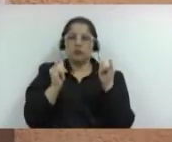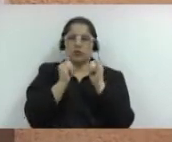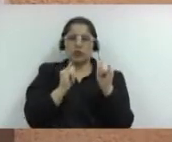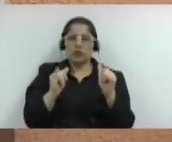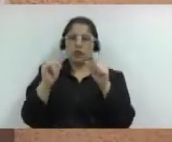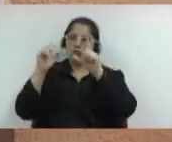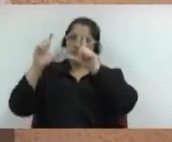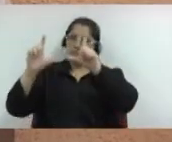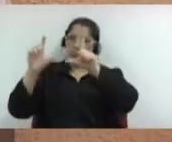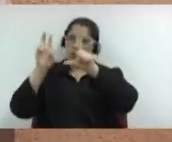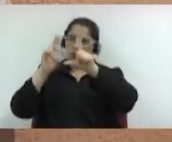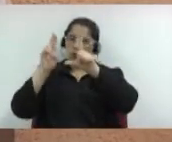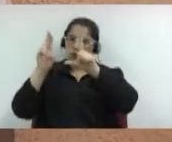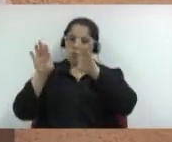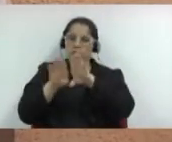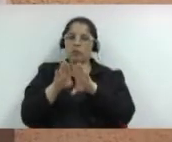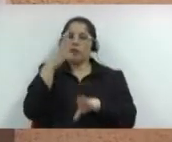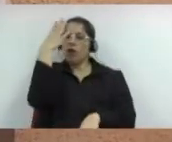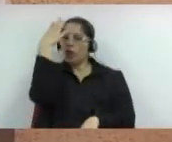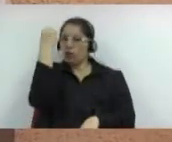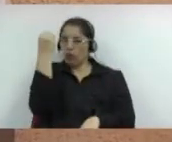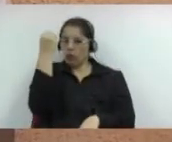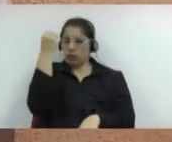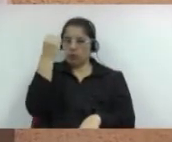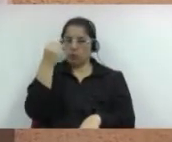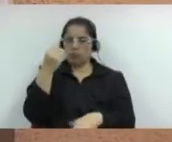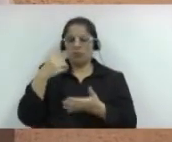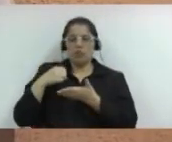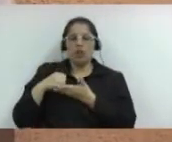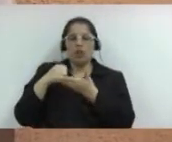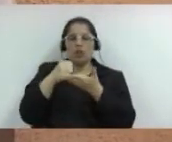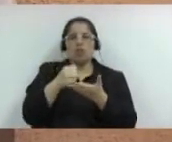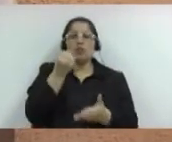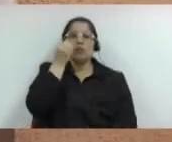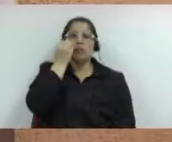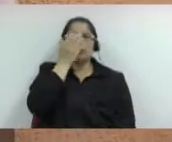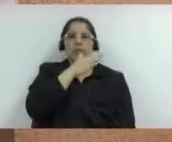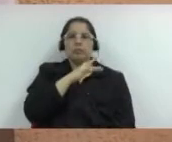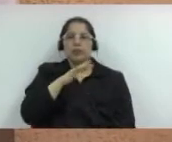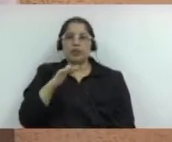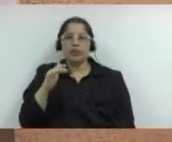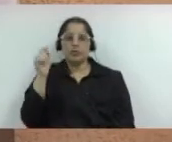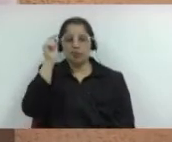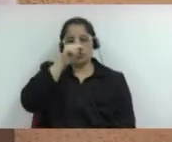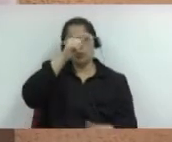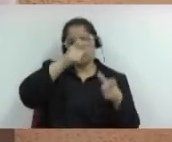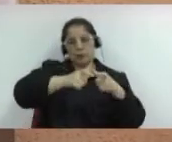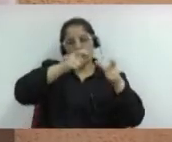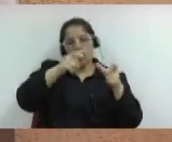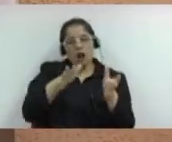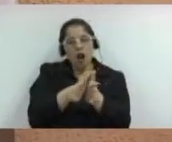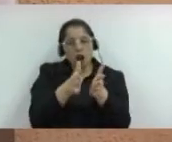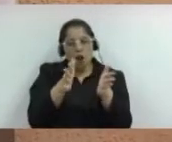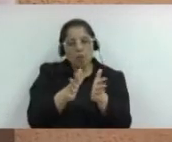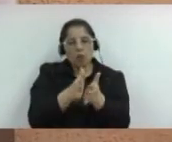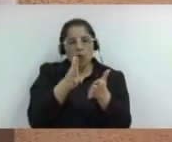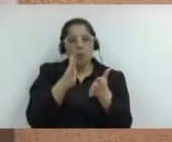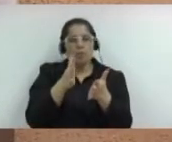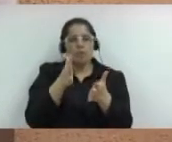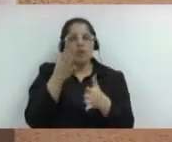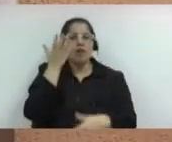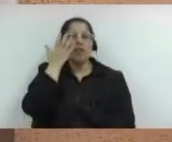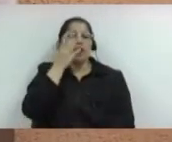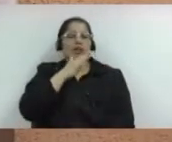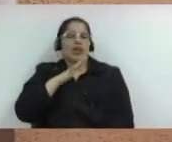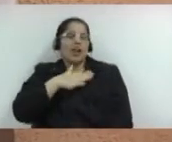e fotos no dia da feira. Levar brinquedos para as crianças de Elizabeth Teixeira as deixam muito felizes. Eu